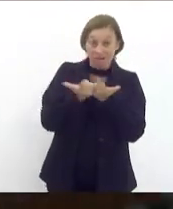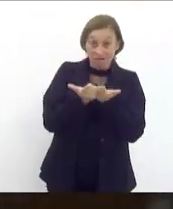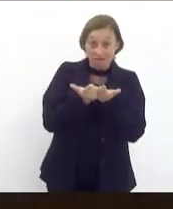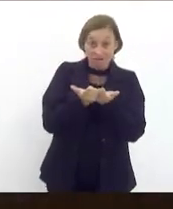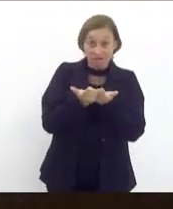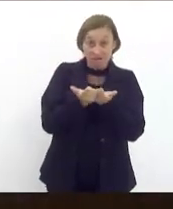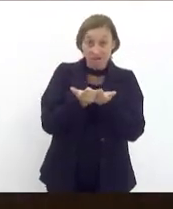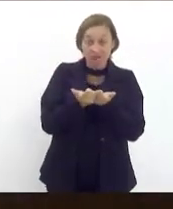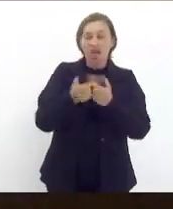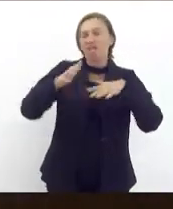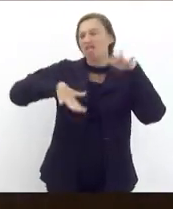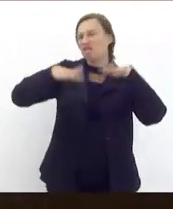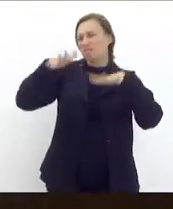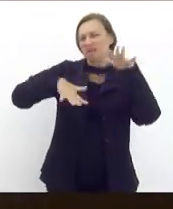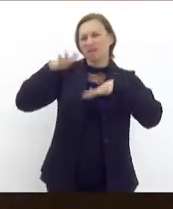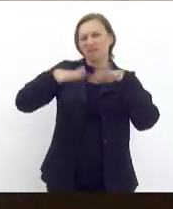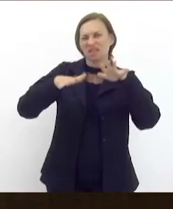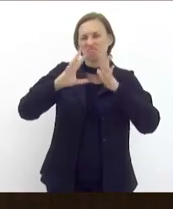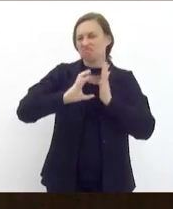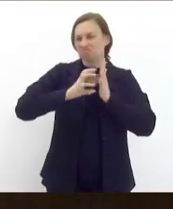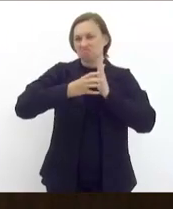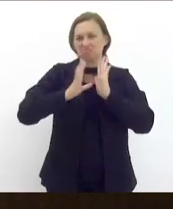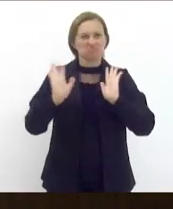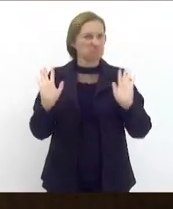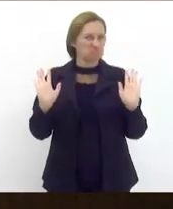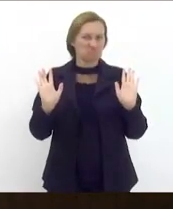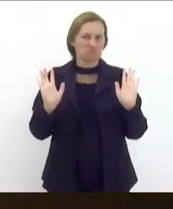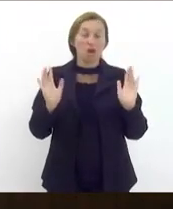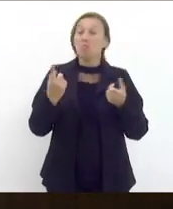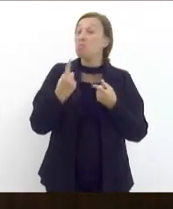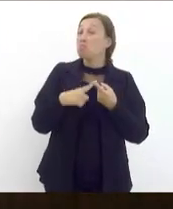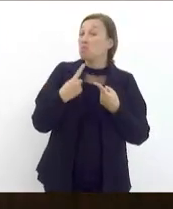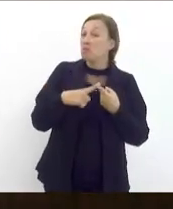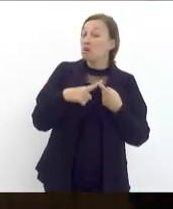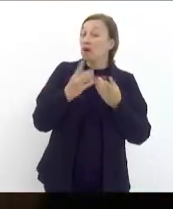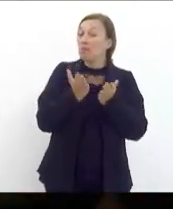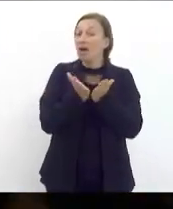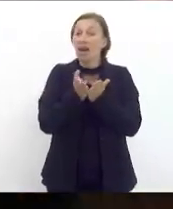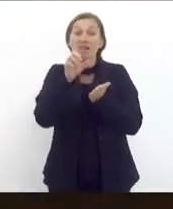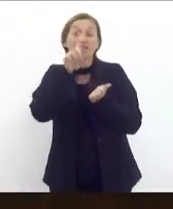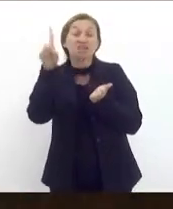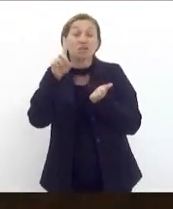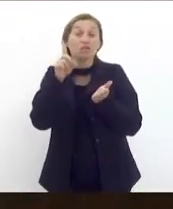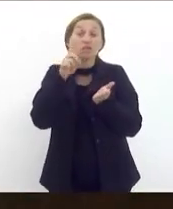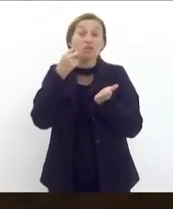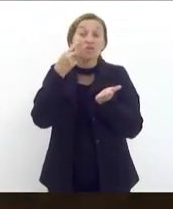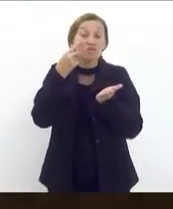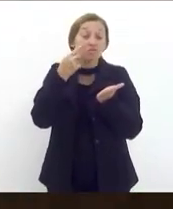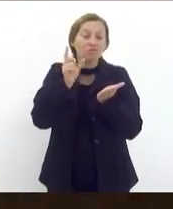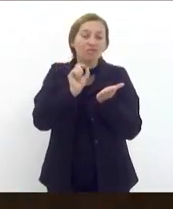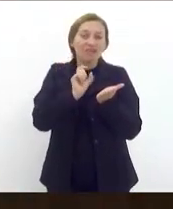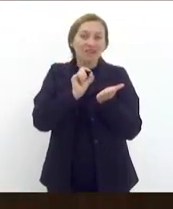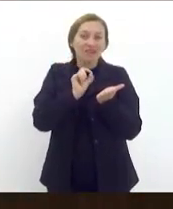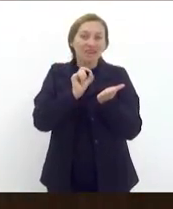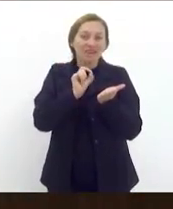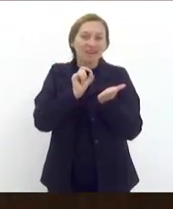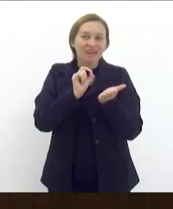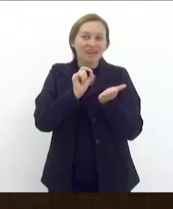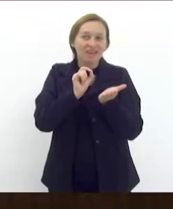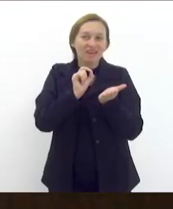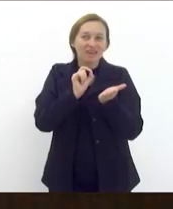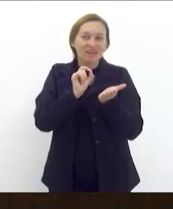independente de partidos porque na Bíblia nós encontramos livros